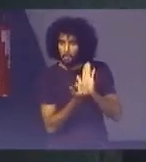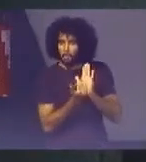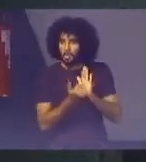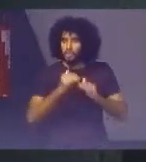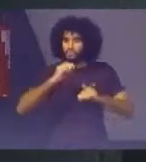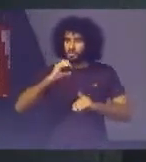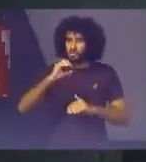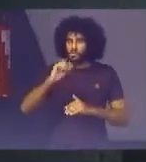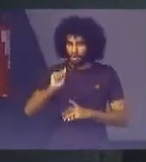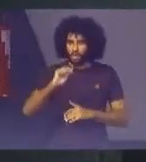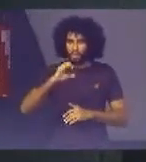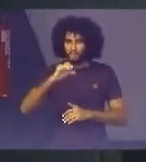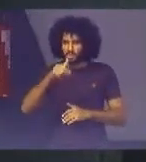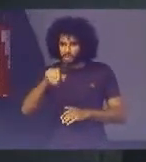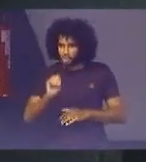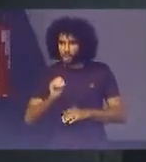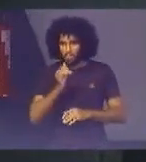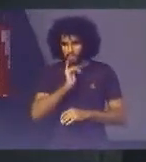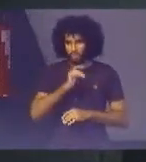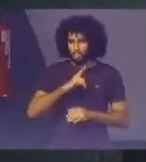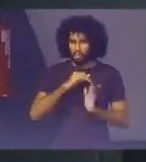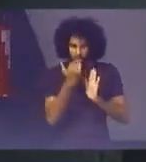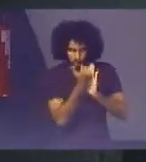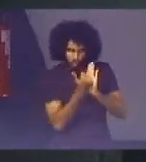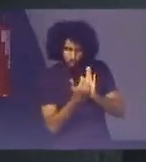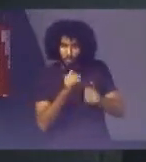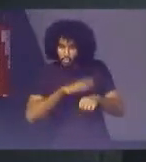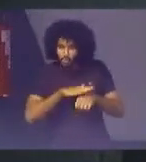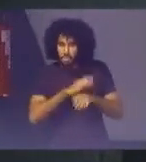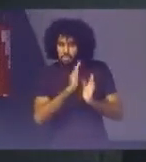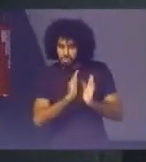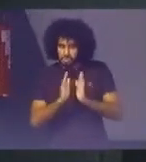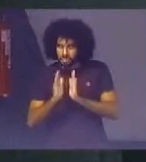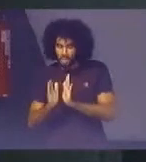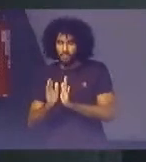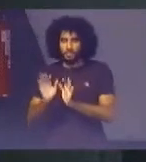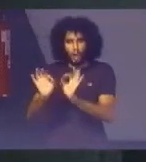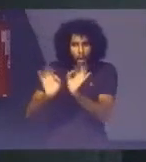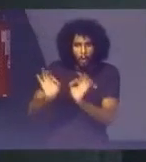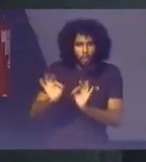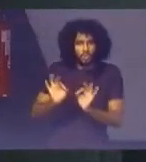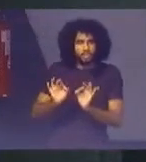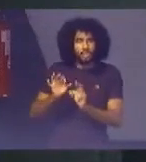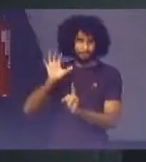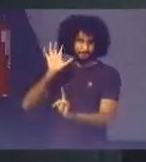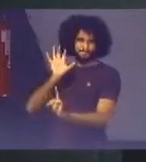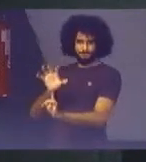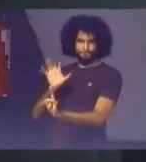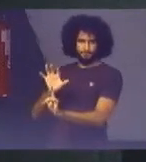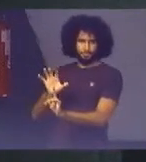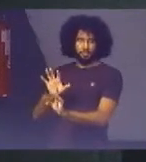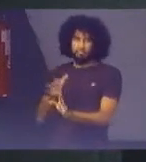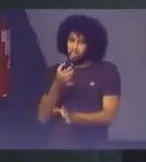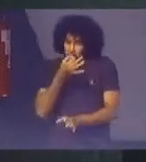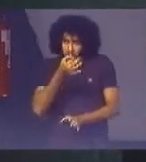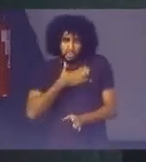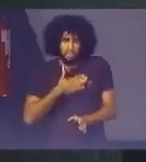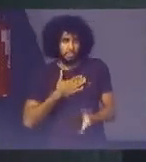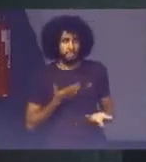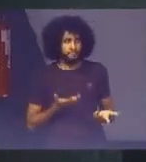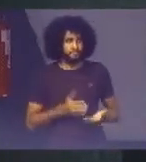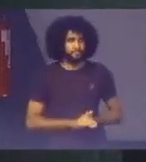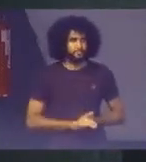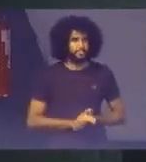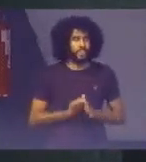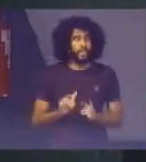fazer Isso, isso, isso Em tanto tempo Estabelecer Um indicador De impacto Essa é a sugestão Qual seria a meta